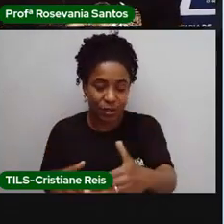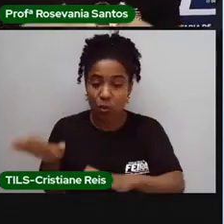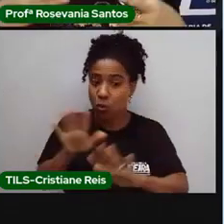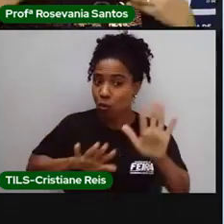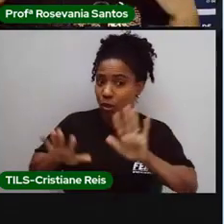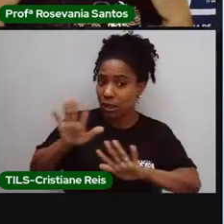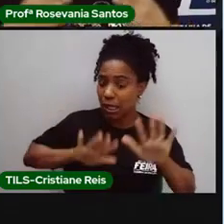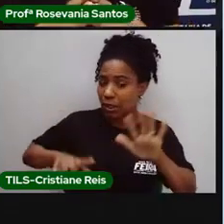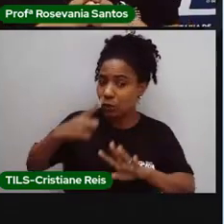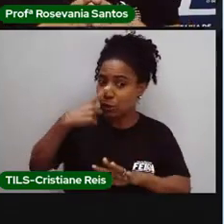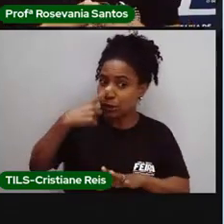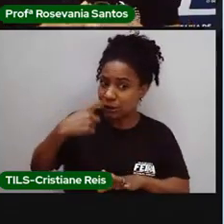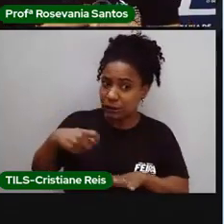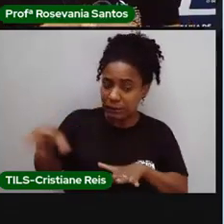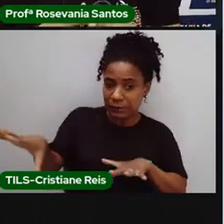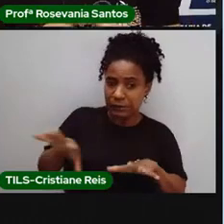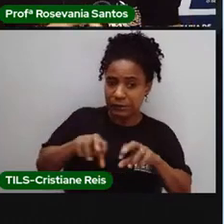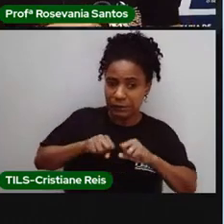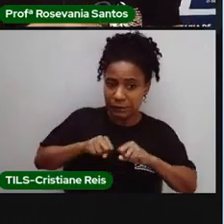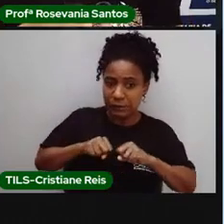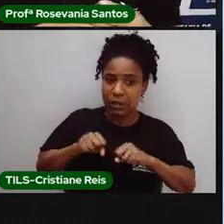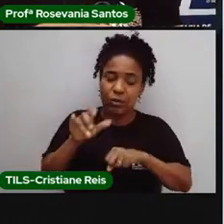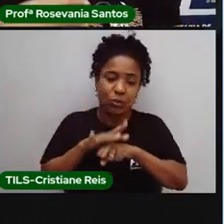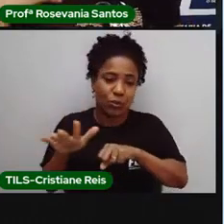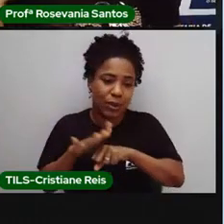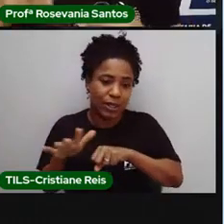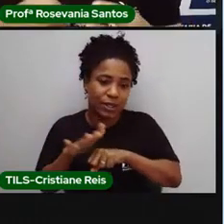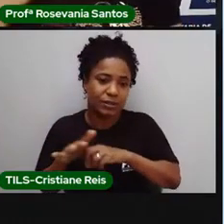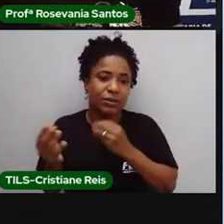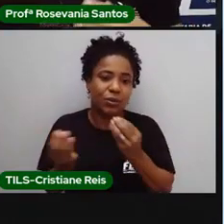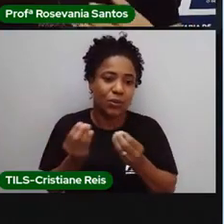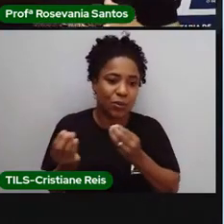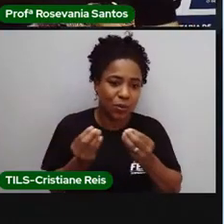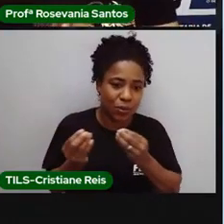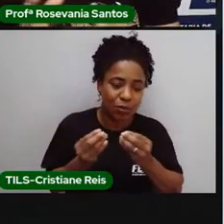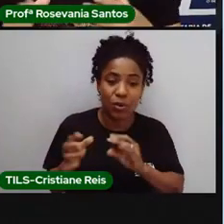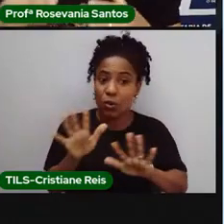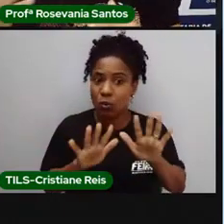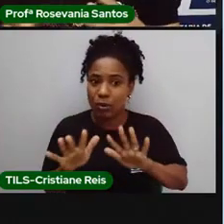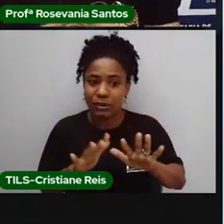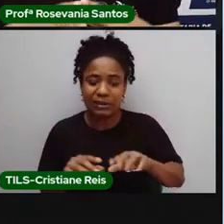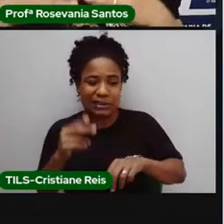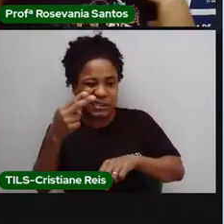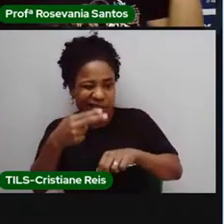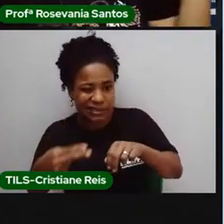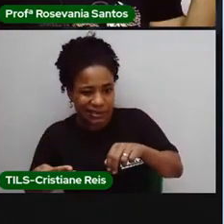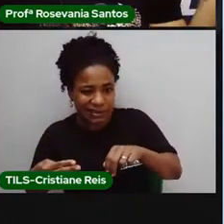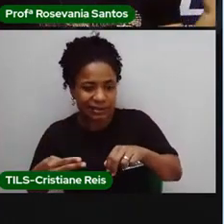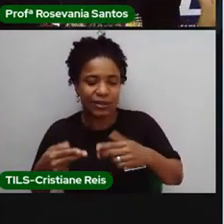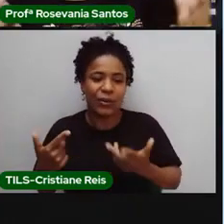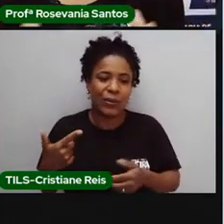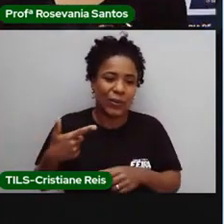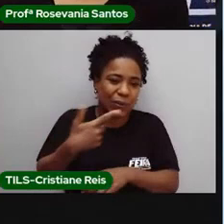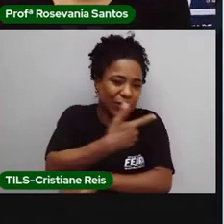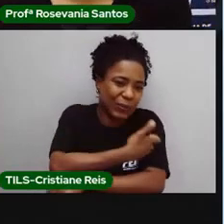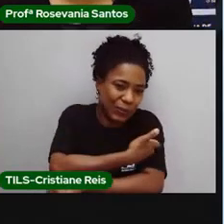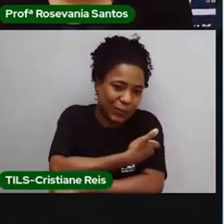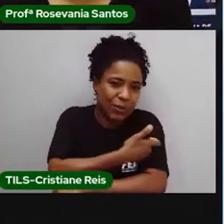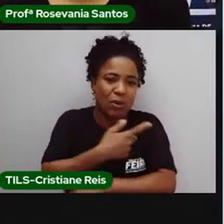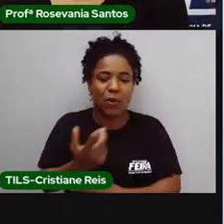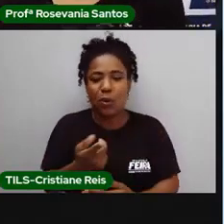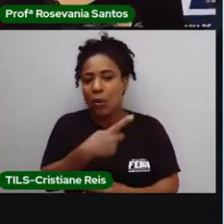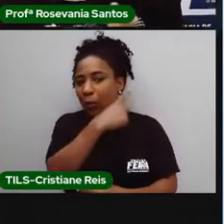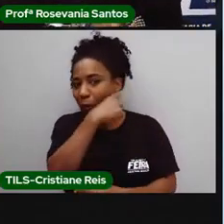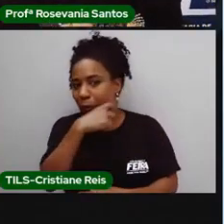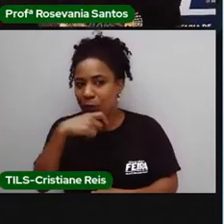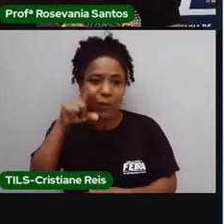contagioso, a forma, né, como eles devem agir para materiais cortantes, feburos cortantes. Então, tem todo um treinamento para